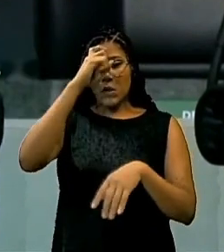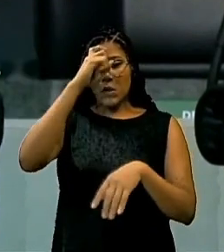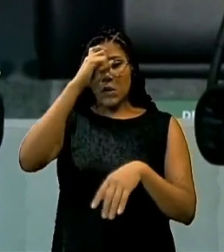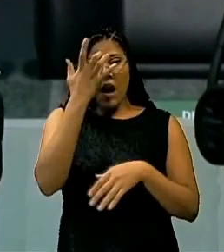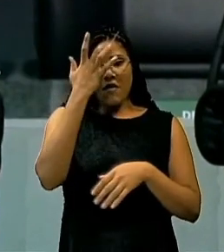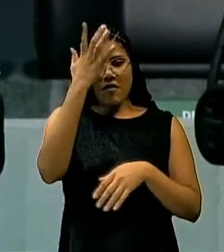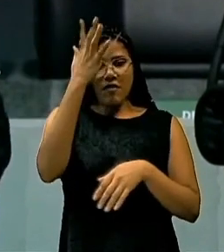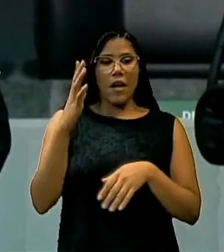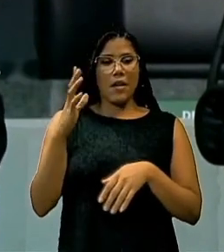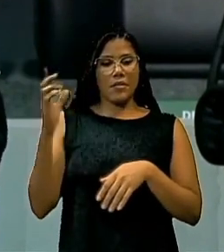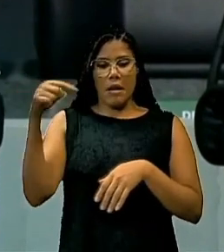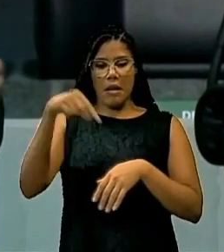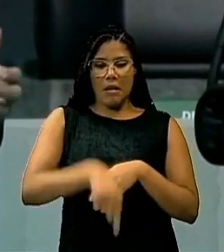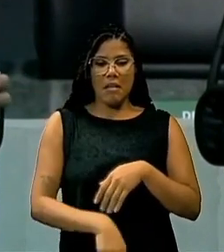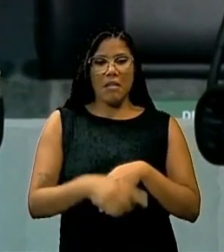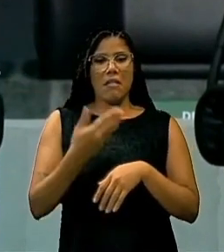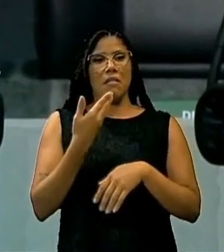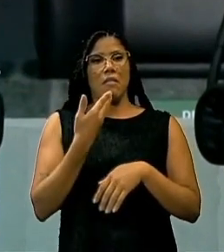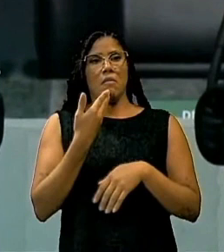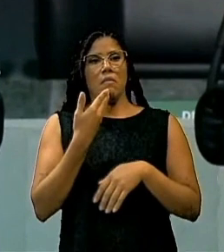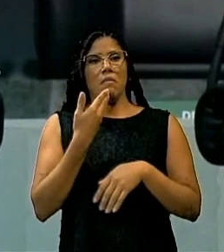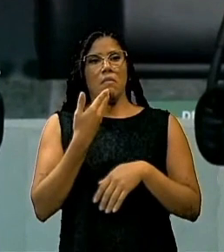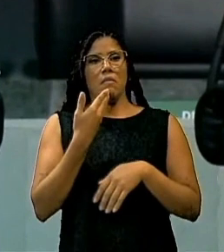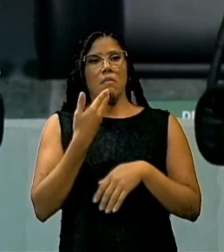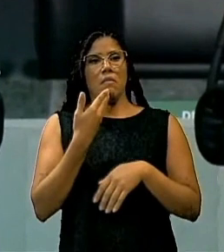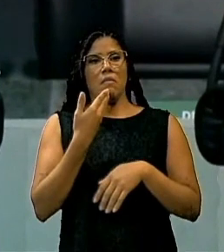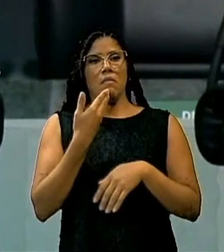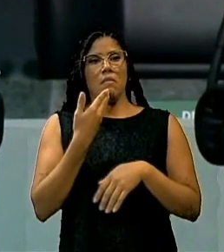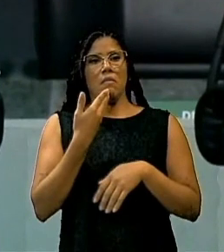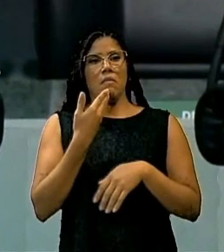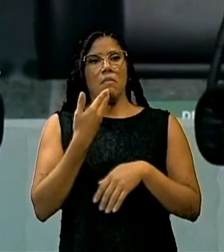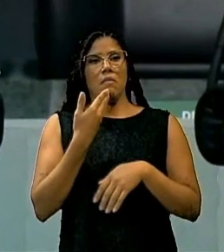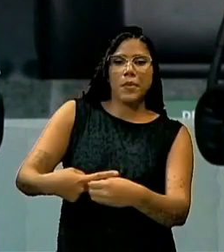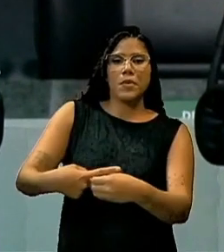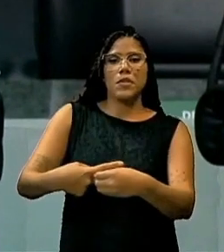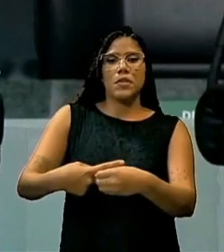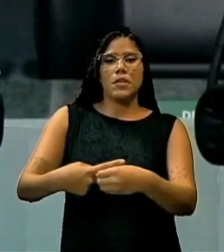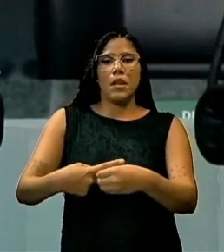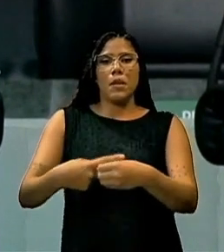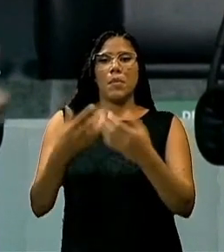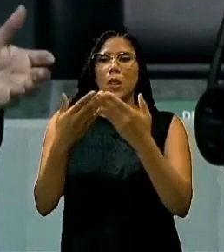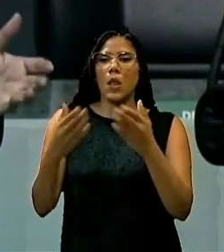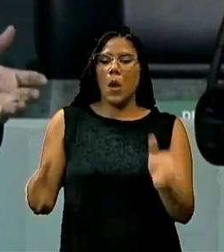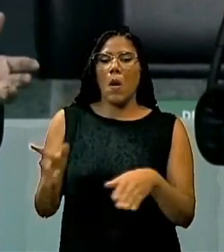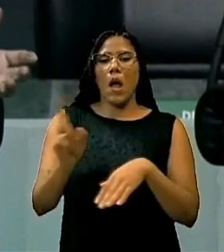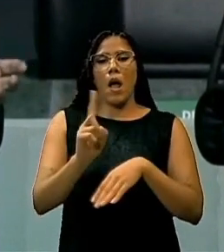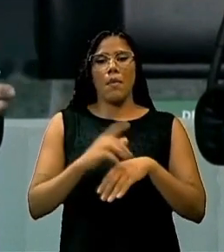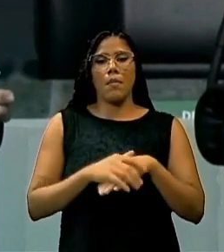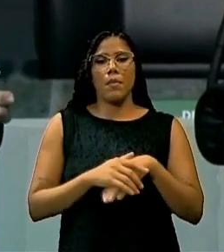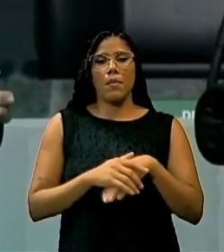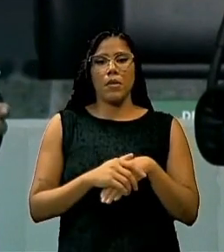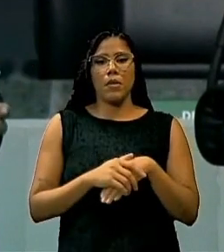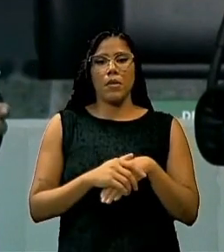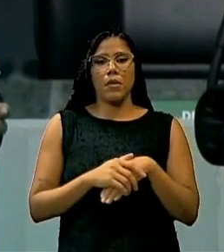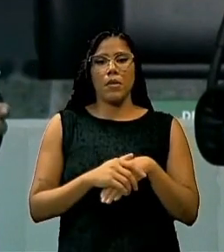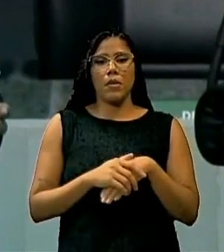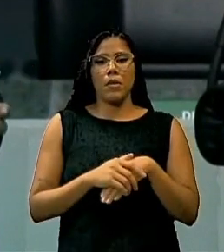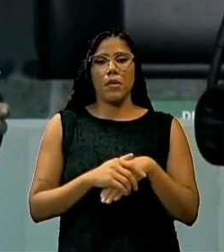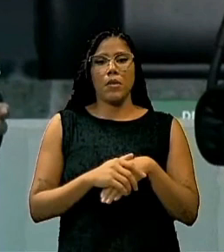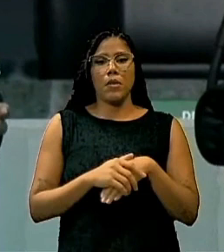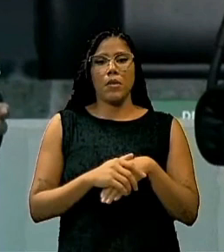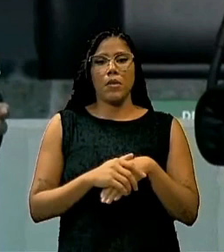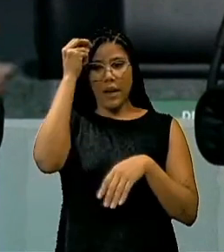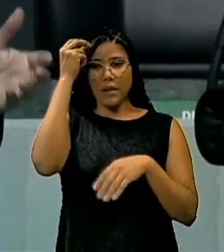estar aqui cobrando o porquê que o município não abre como se o prefeito não tivesse o